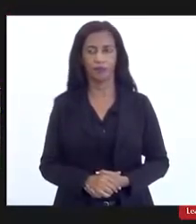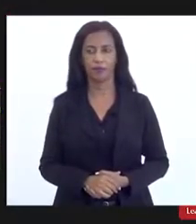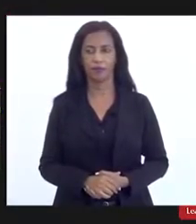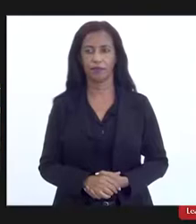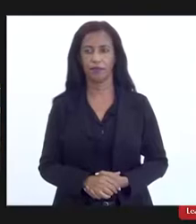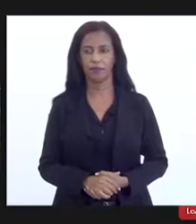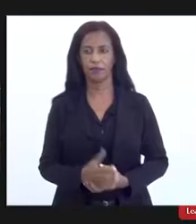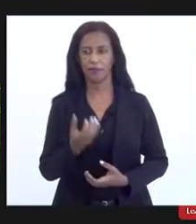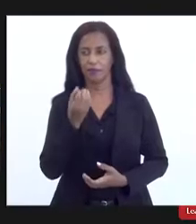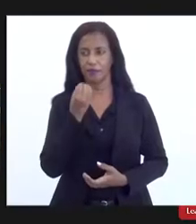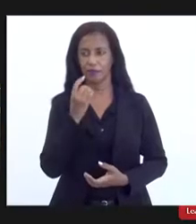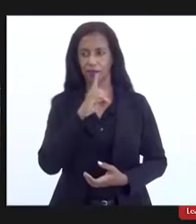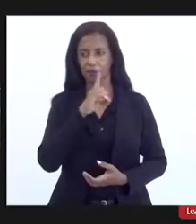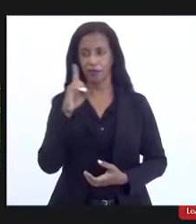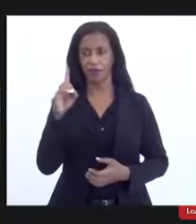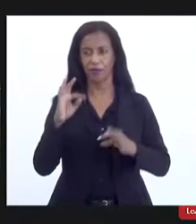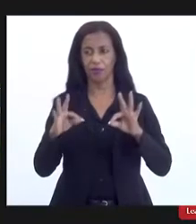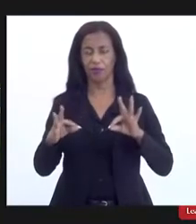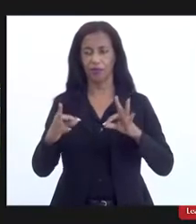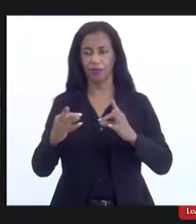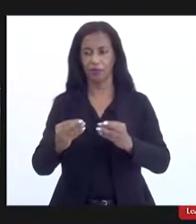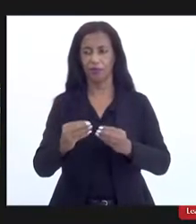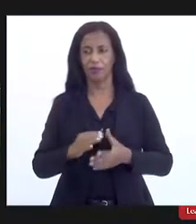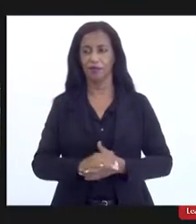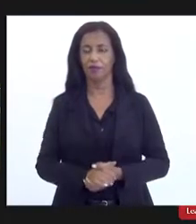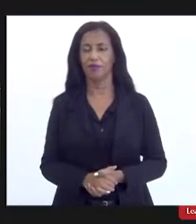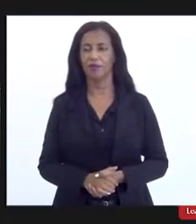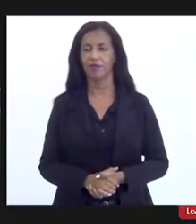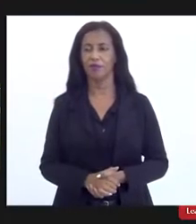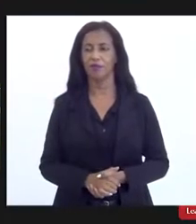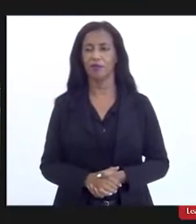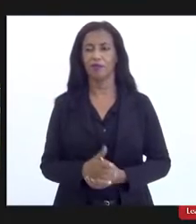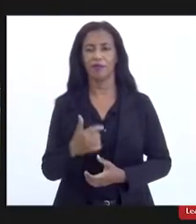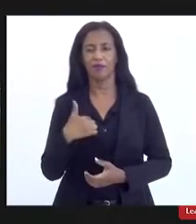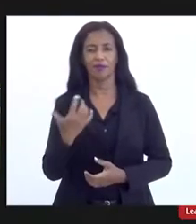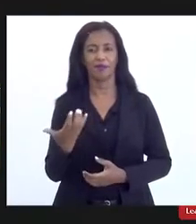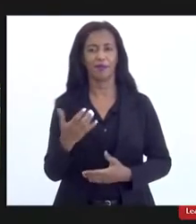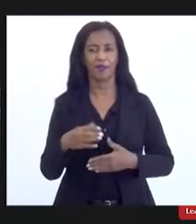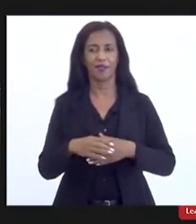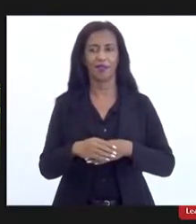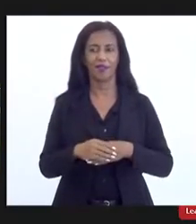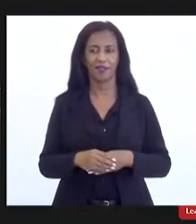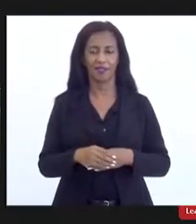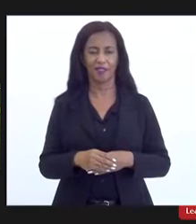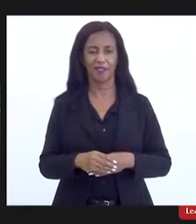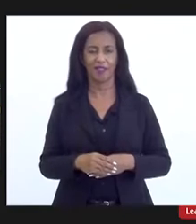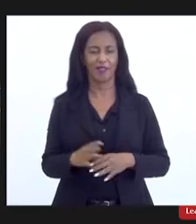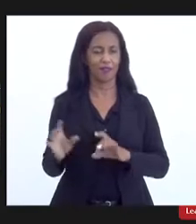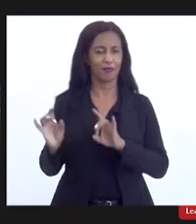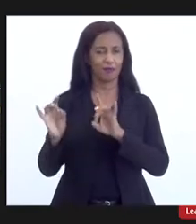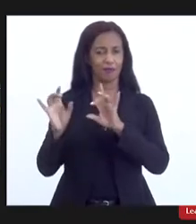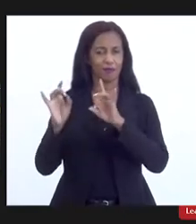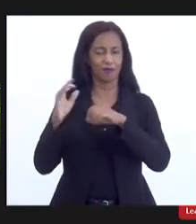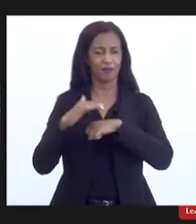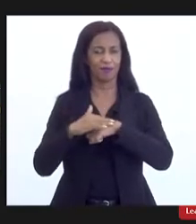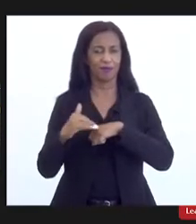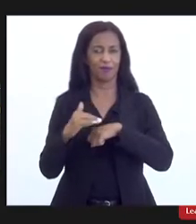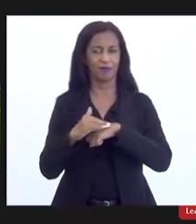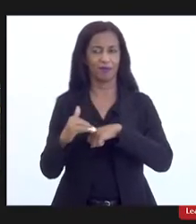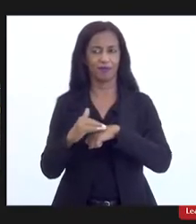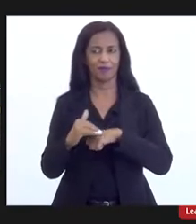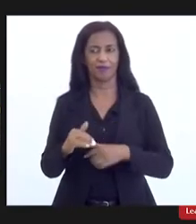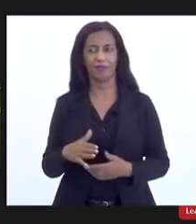Bom dia a todos e todas. Eu queria cumprimentar de uma forma muito especial e carinhosa